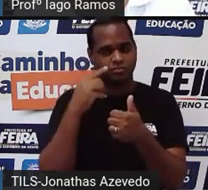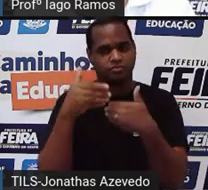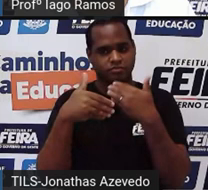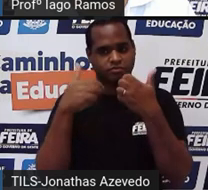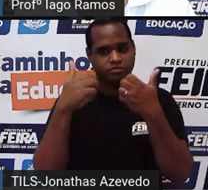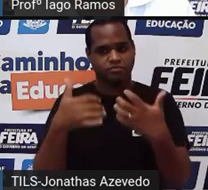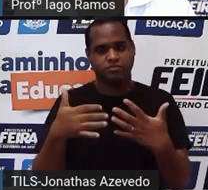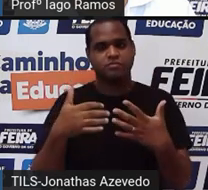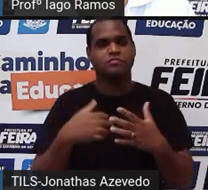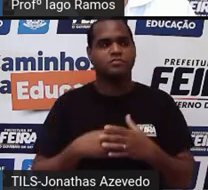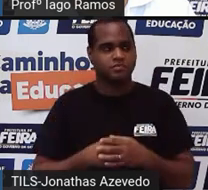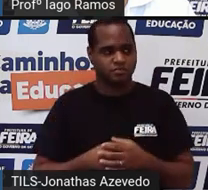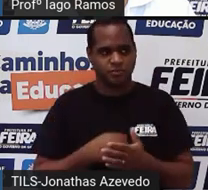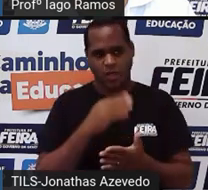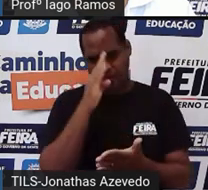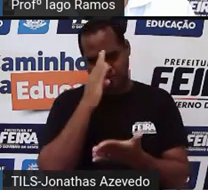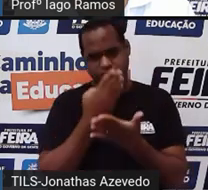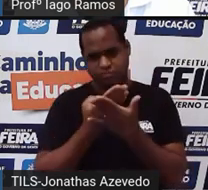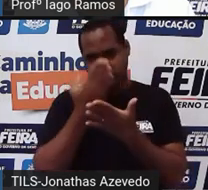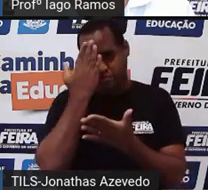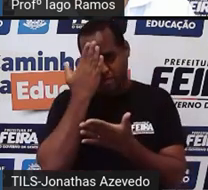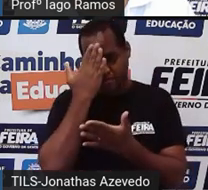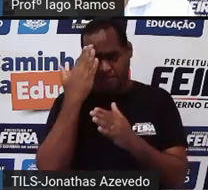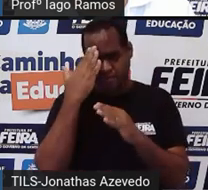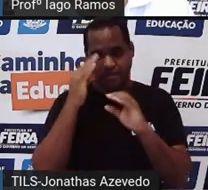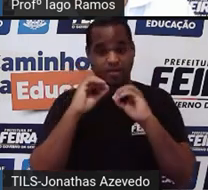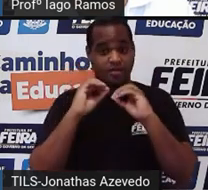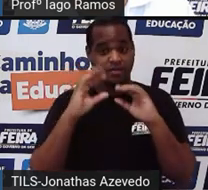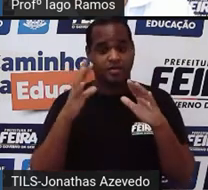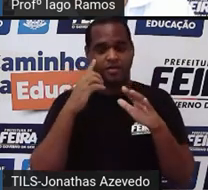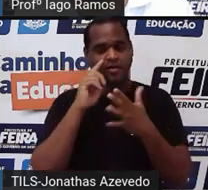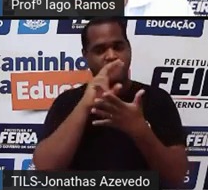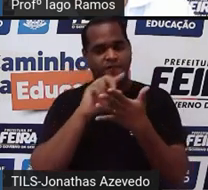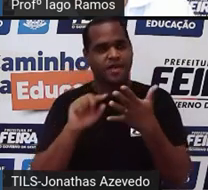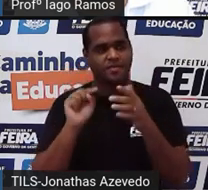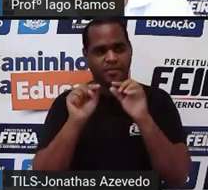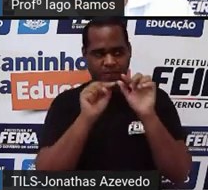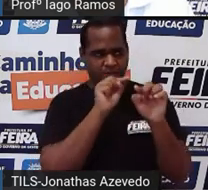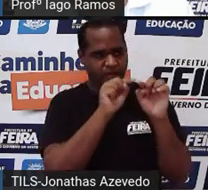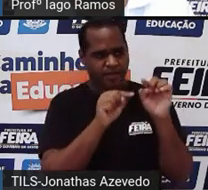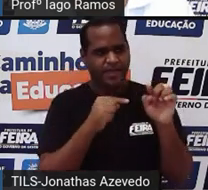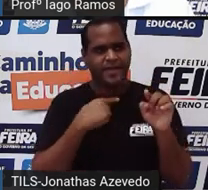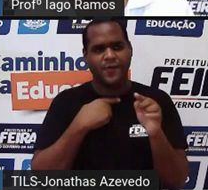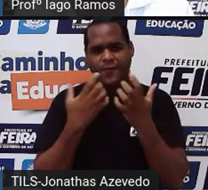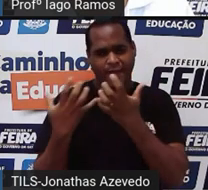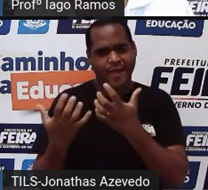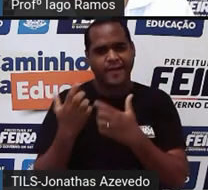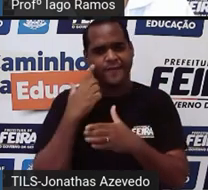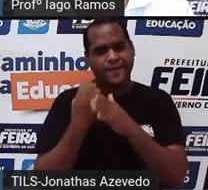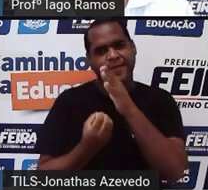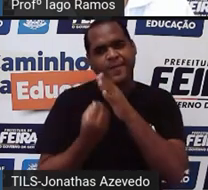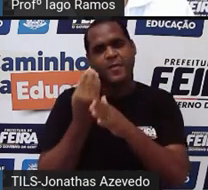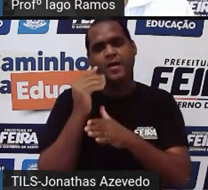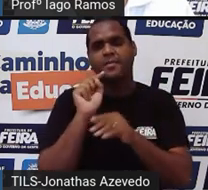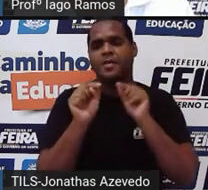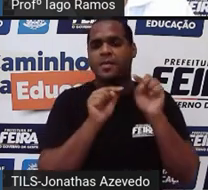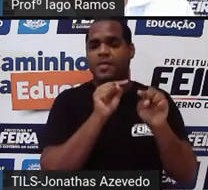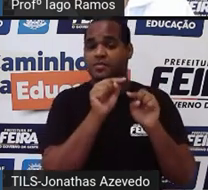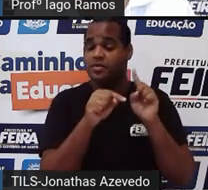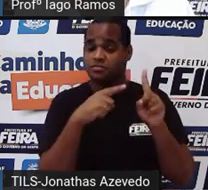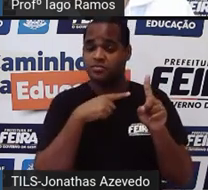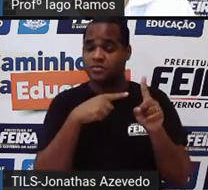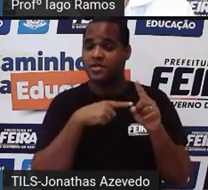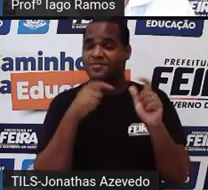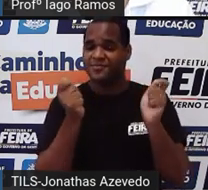Que eu acredito que você já entendeu essa coisa dos reflexos dos pontos. Eu quero que apareça aqui, ó, todos os pontos. Olha só.